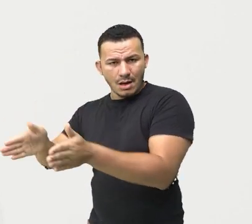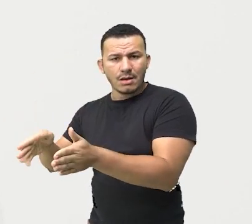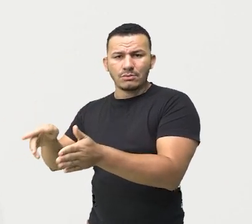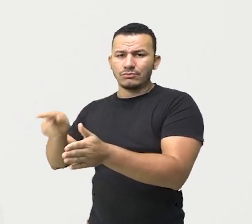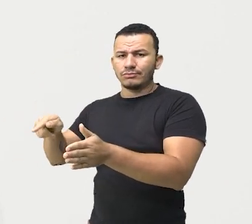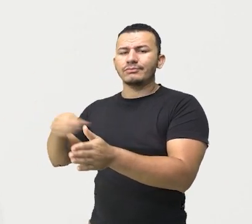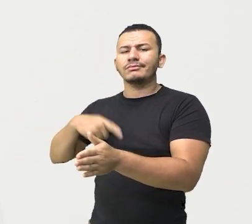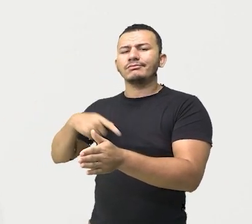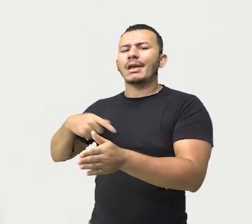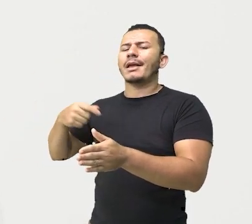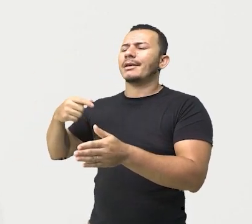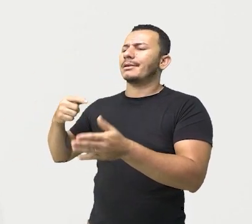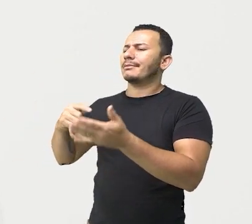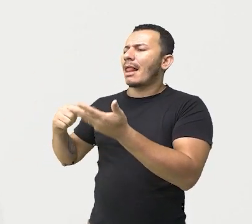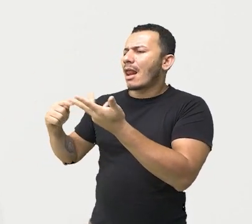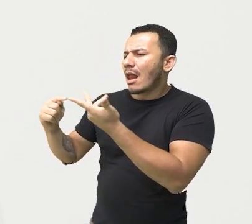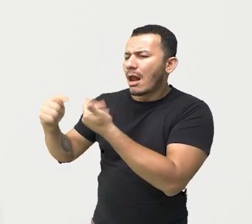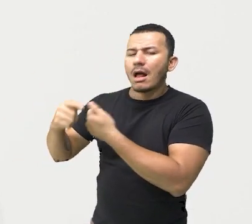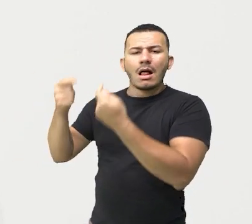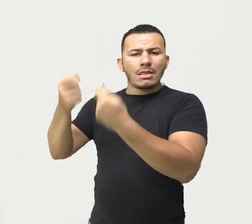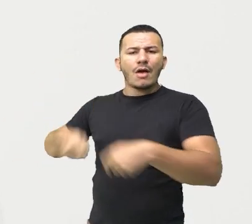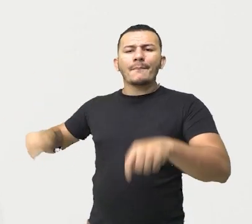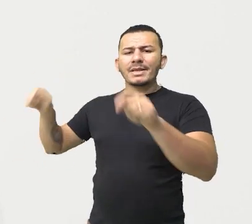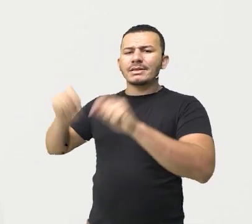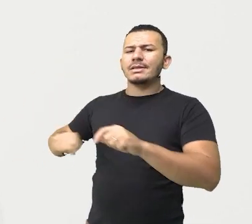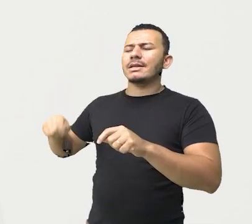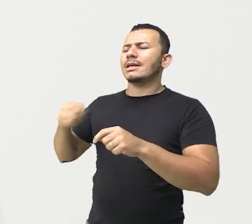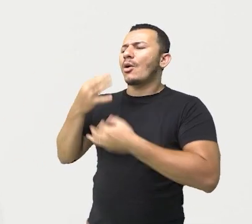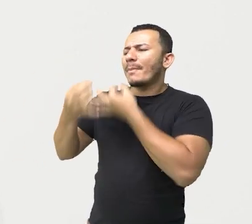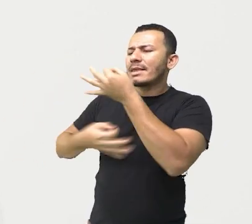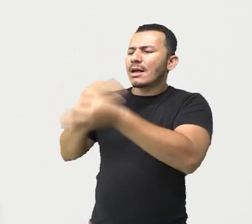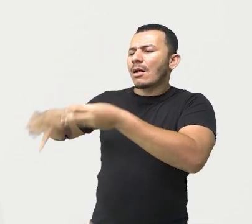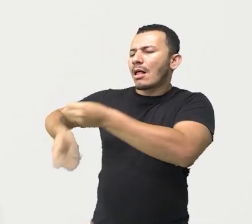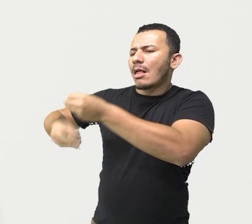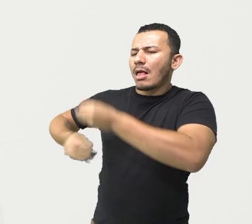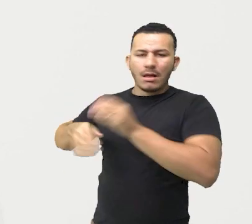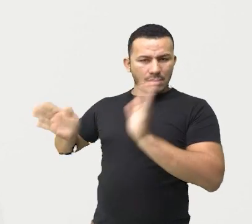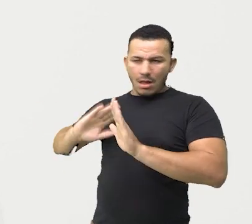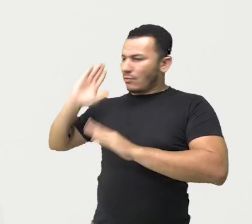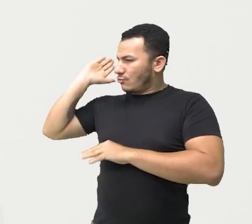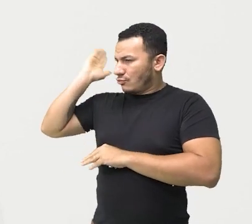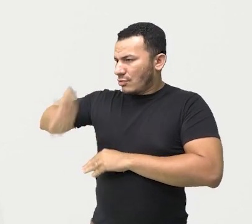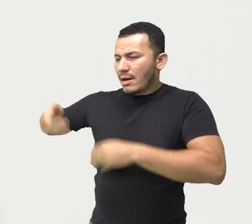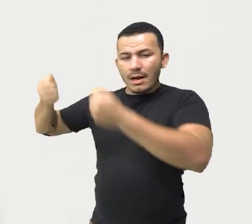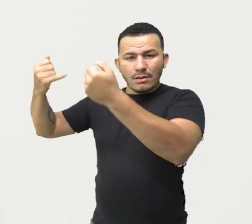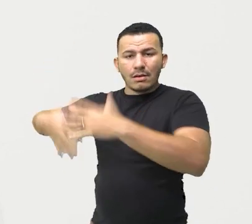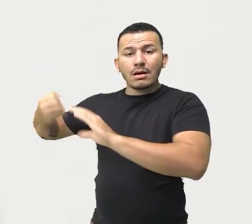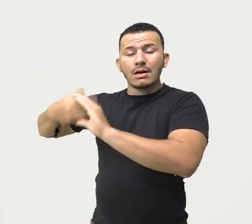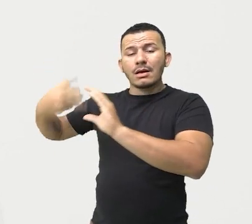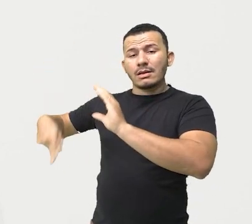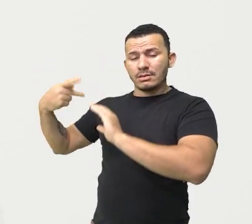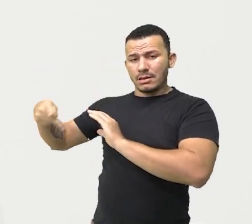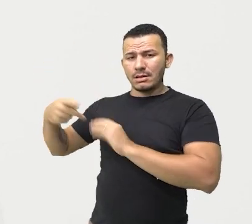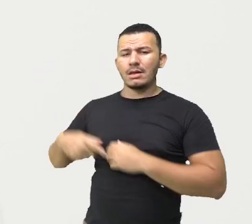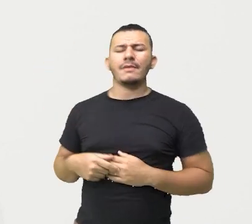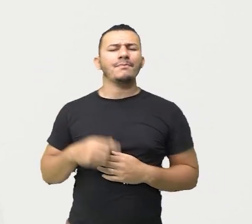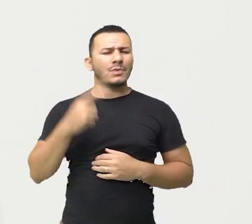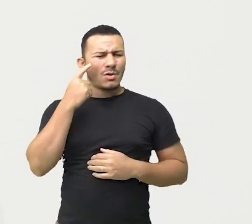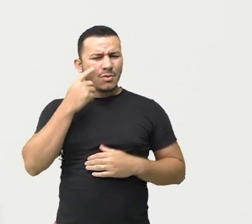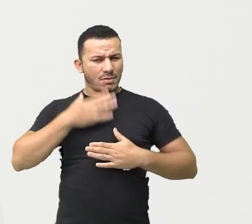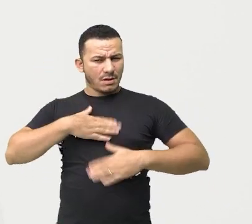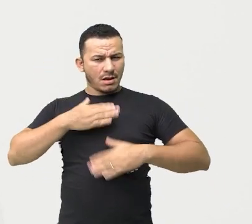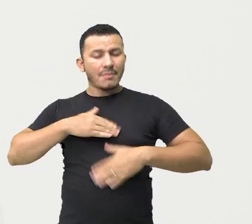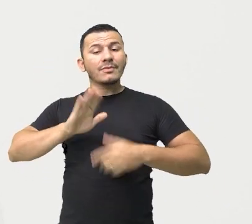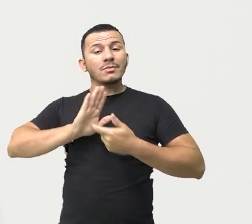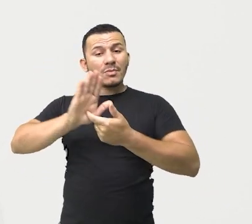o que tem sem colocar as suas opiniões, as suas impressões, ok? Para compreender melhor, na